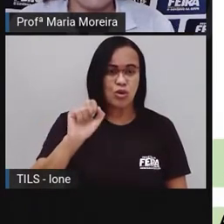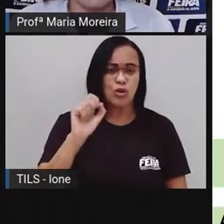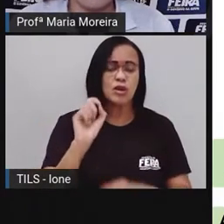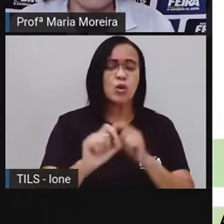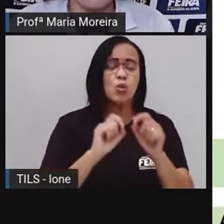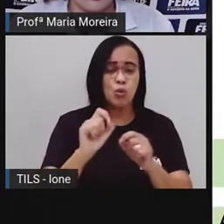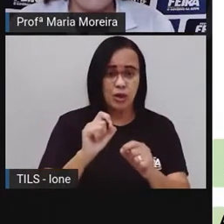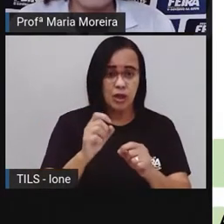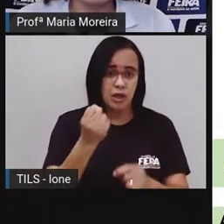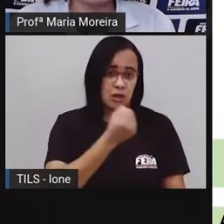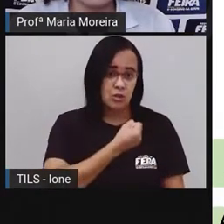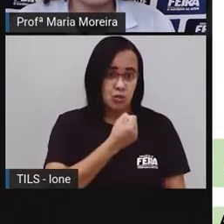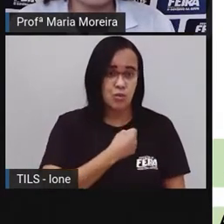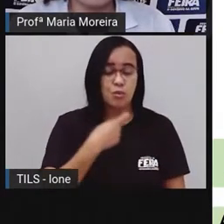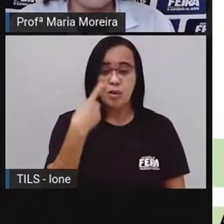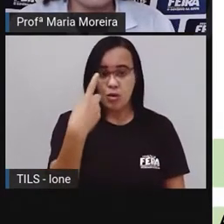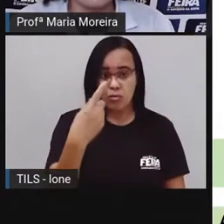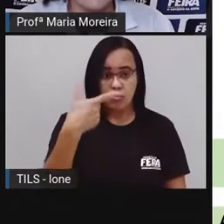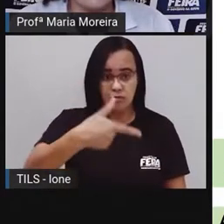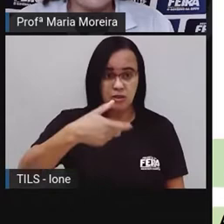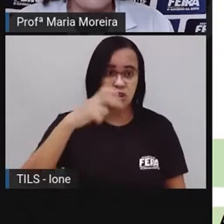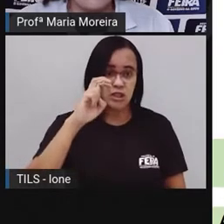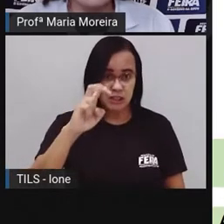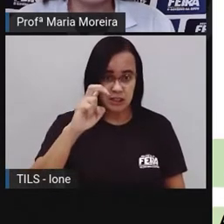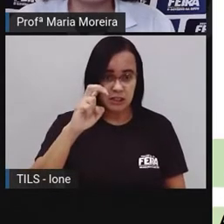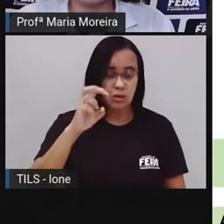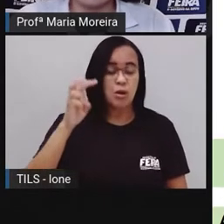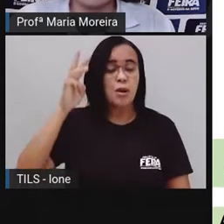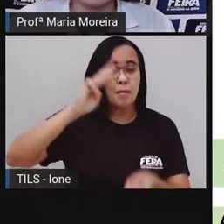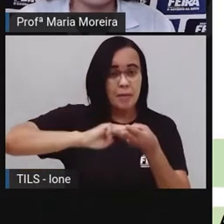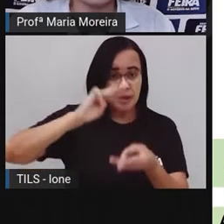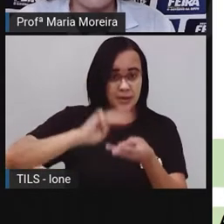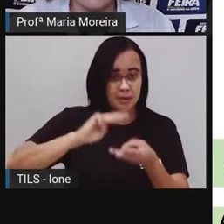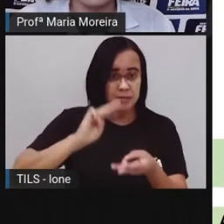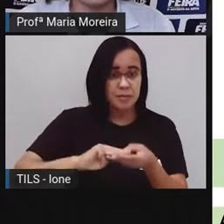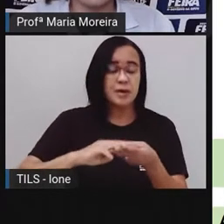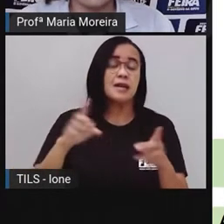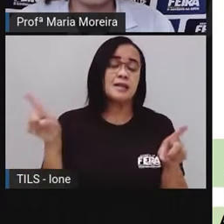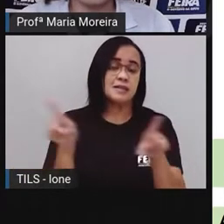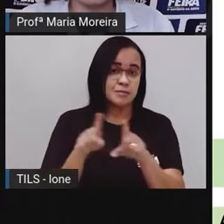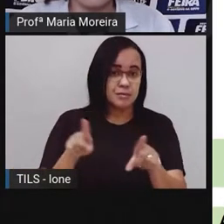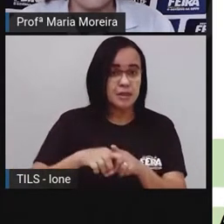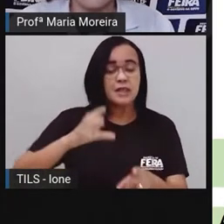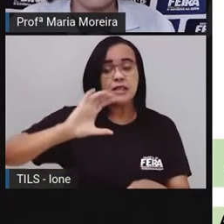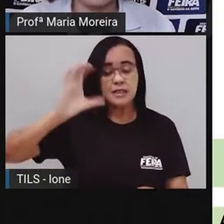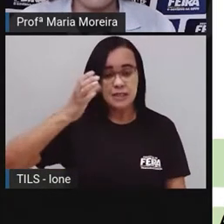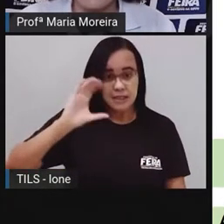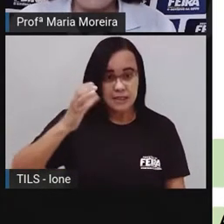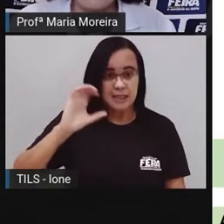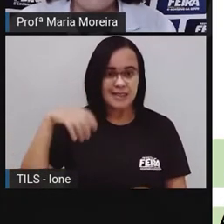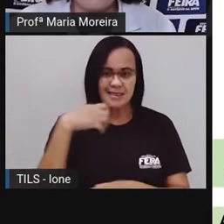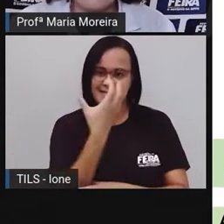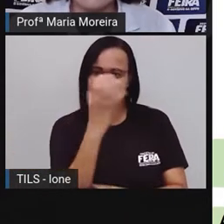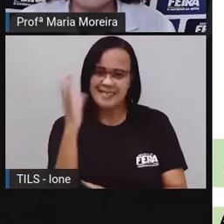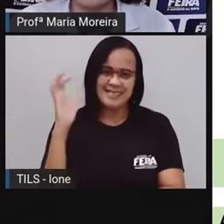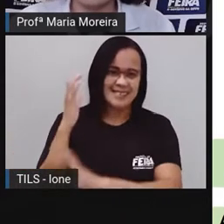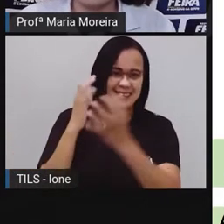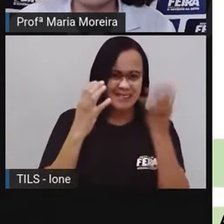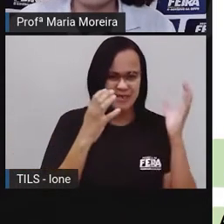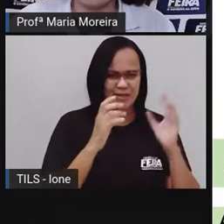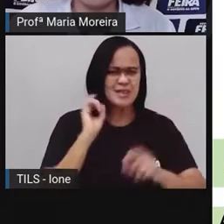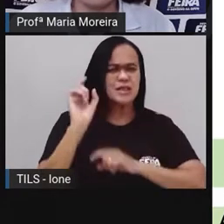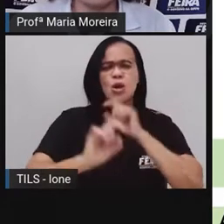interdisciplinar, matemática e ciências da natureza. Poluição